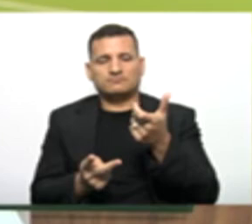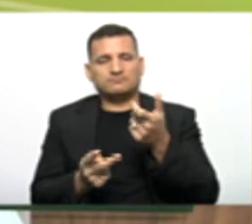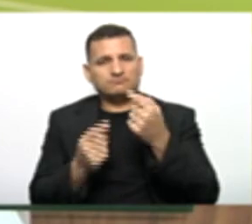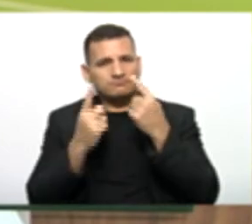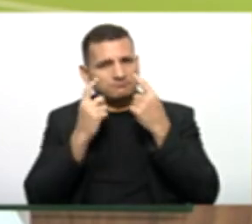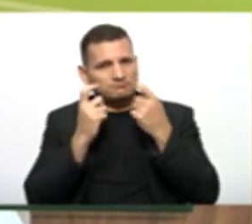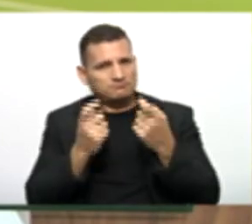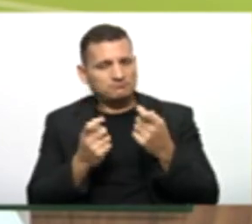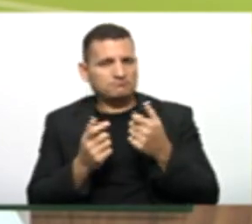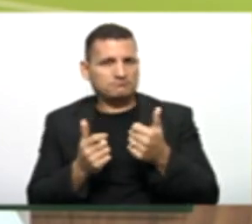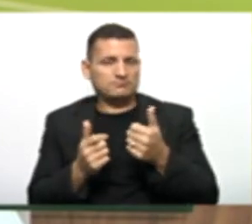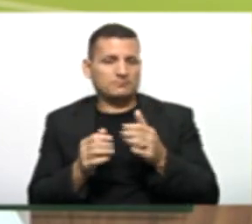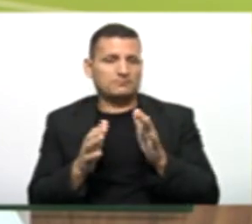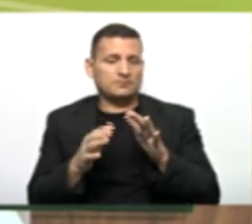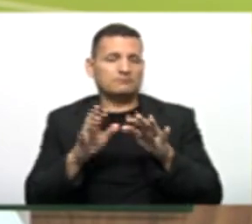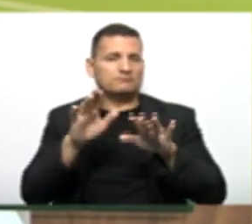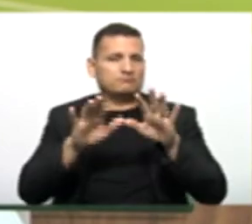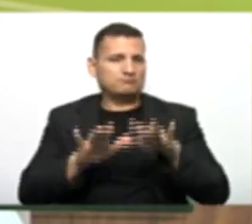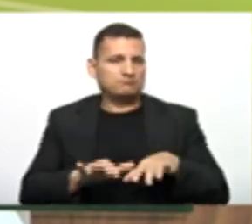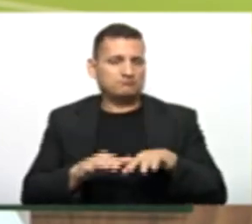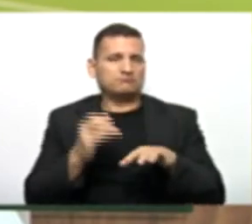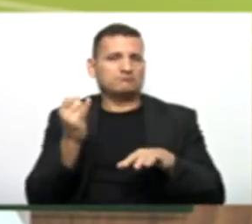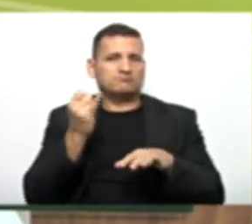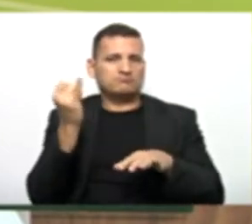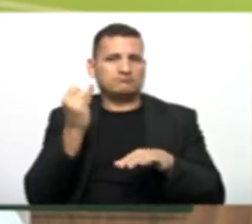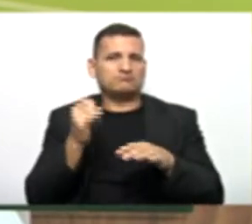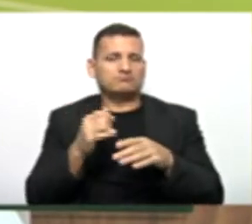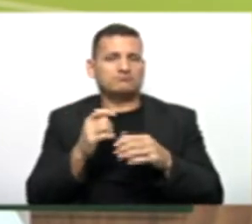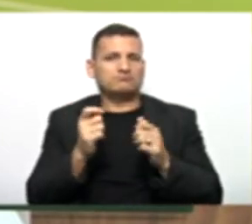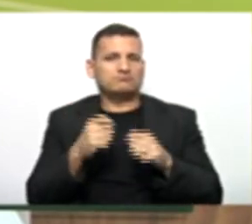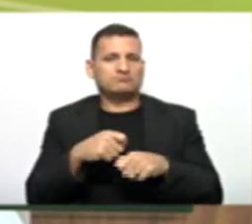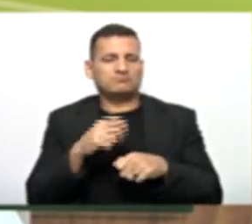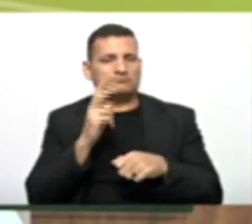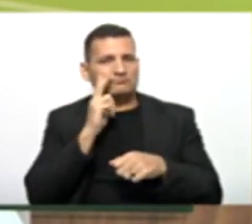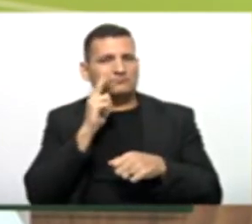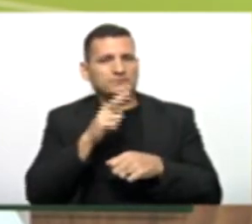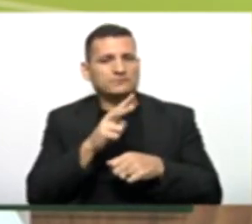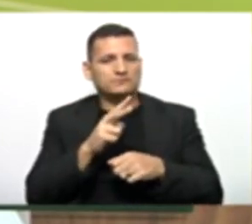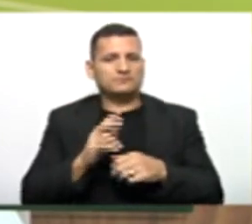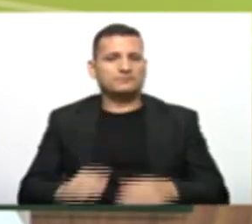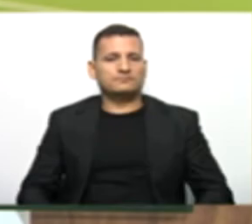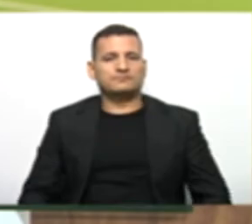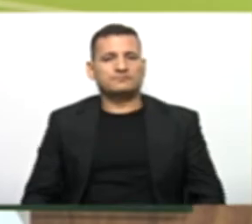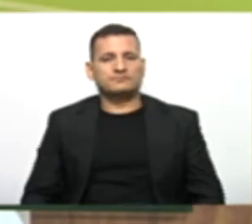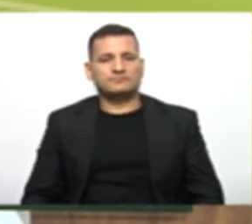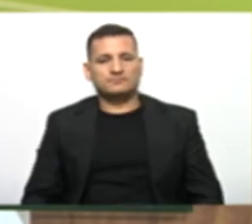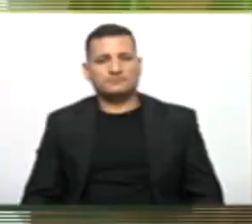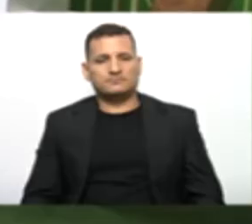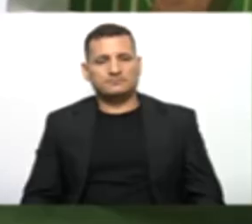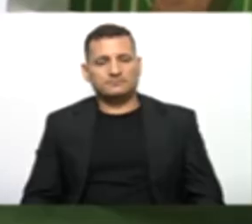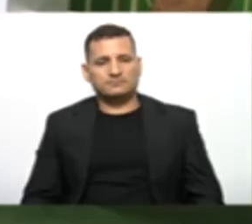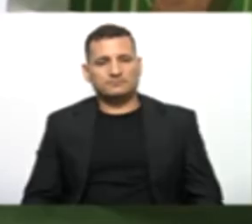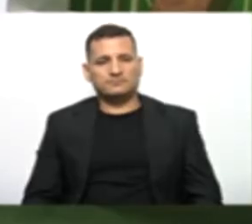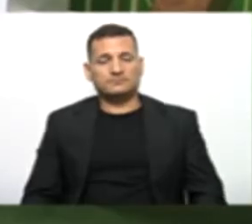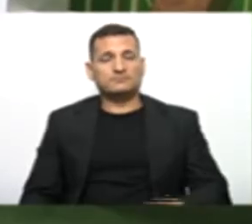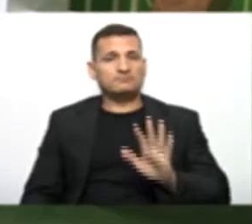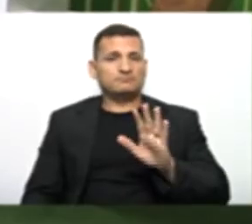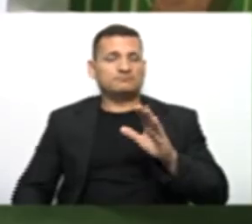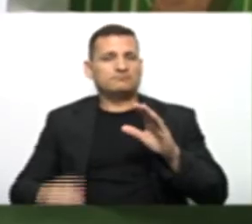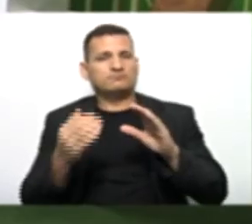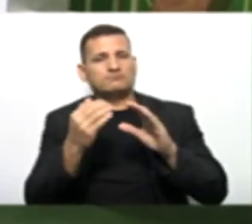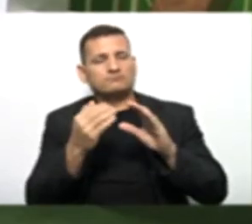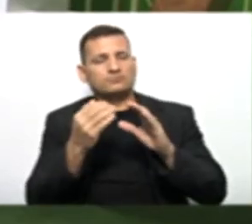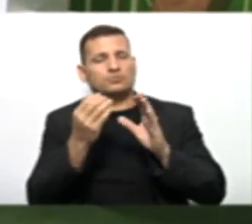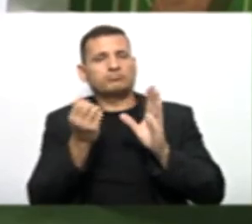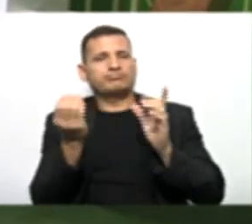Mas com o código Acho que vai ser importante Mesmo Para o pessoal Conseguir ver Tudo identado Certinho Exatamente Vou disponibilizar Assim o código Para